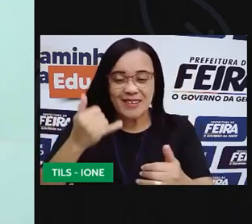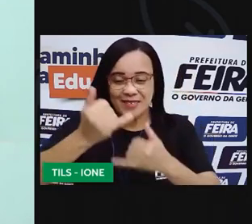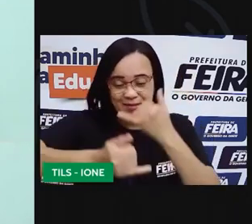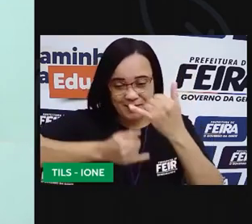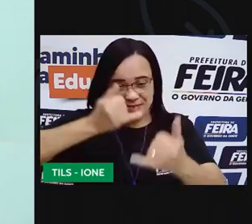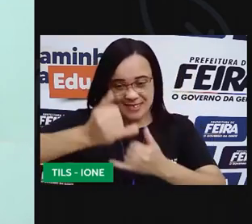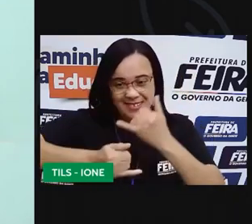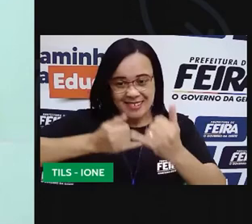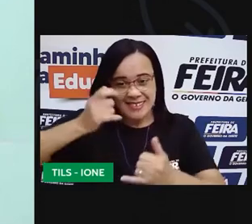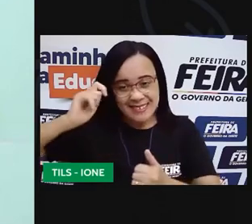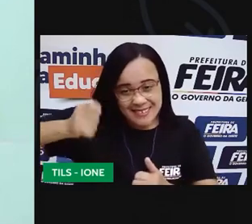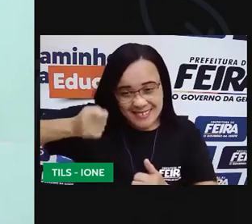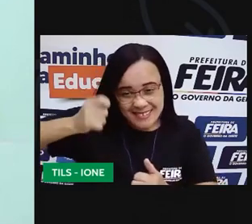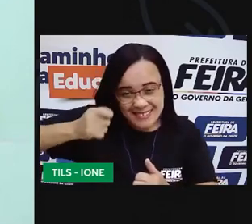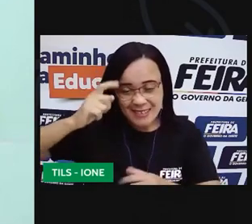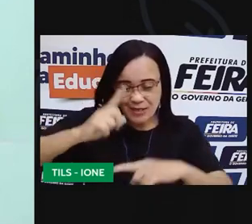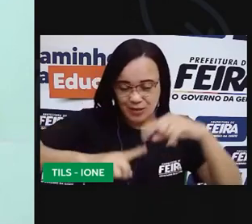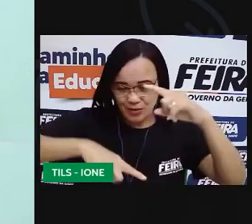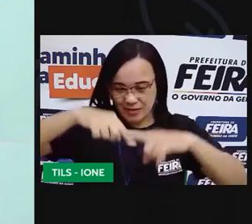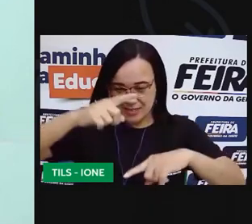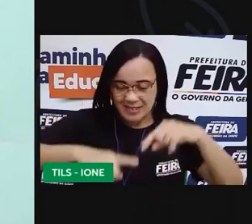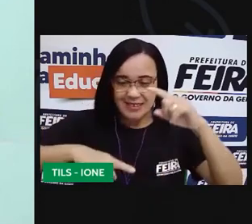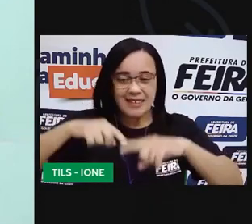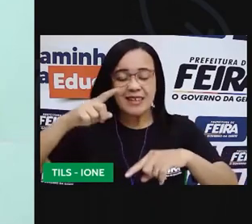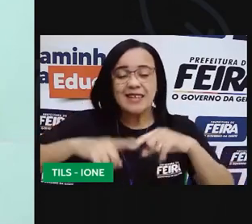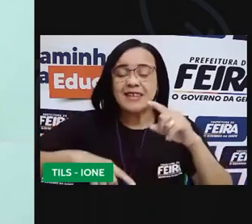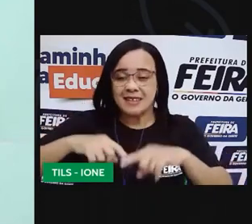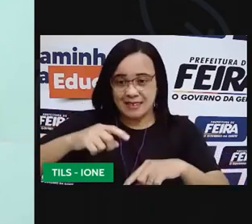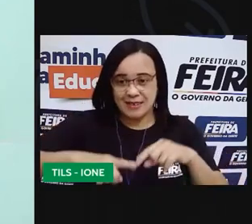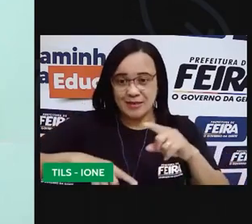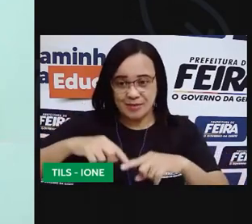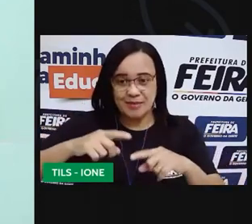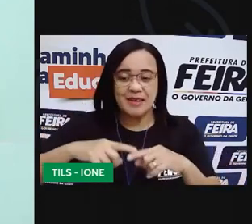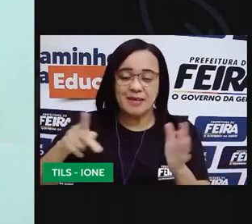utilizando os materiais que vocês têm tá certo